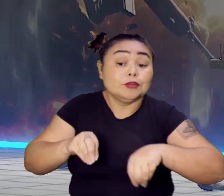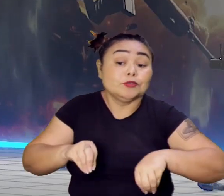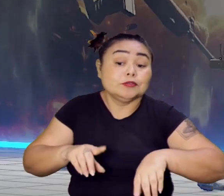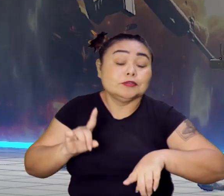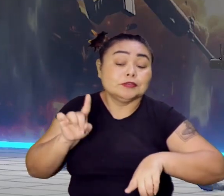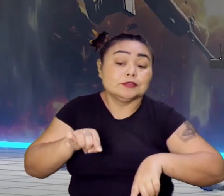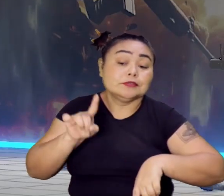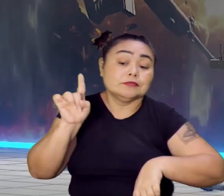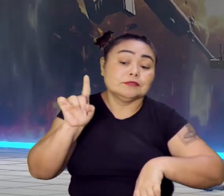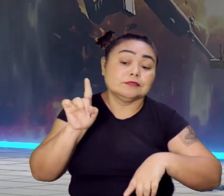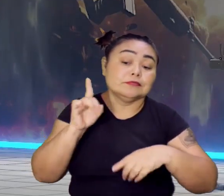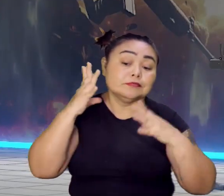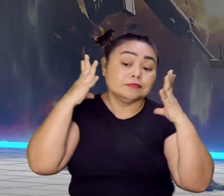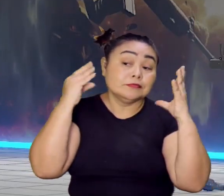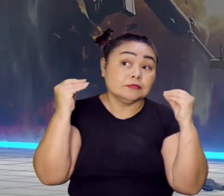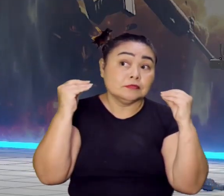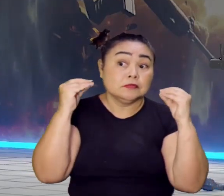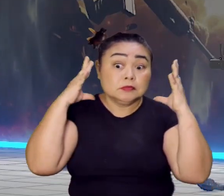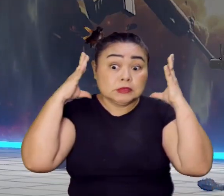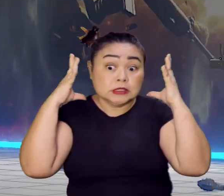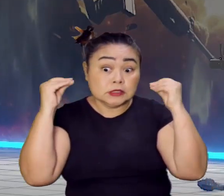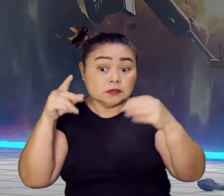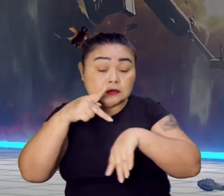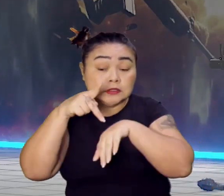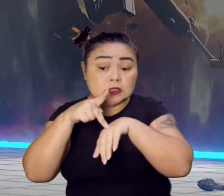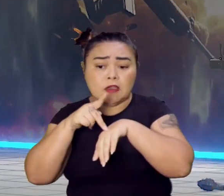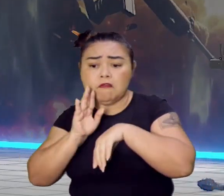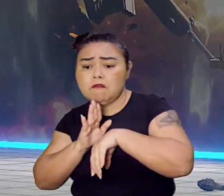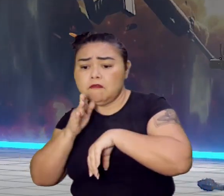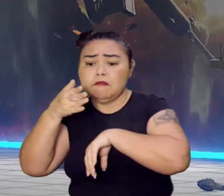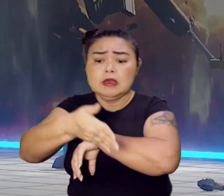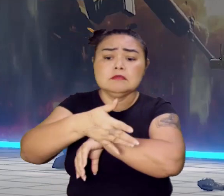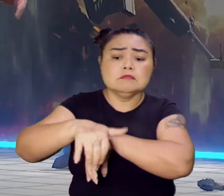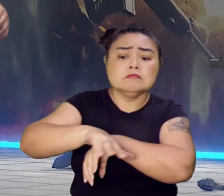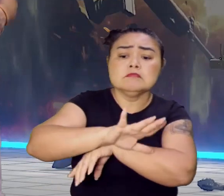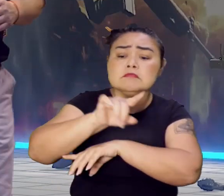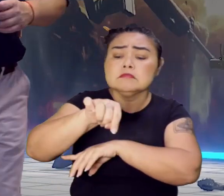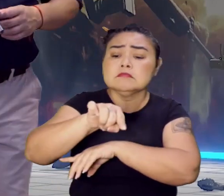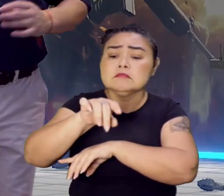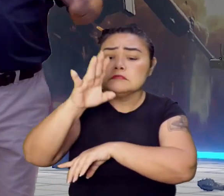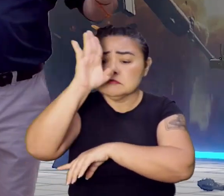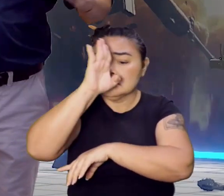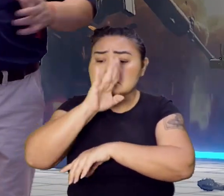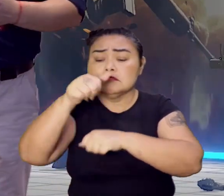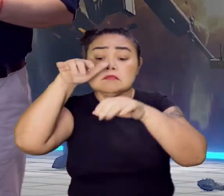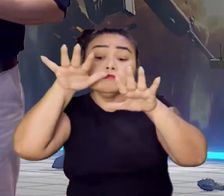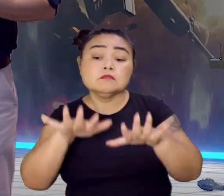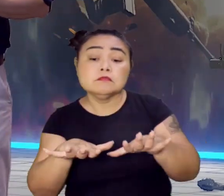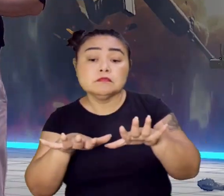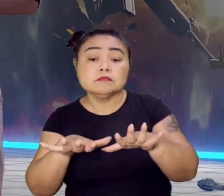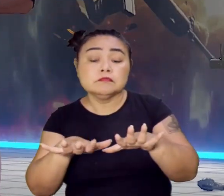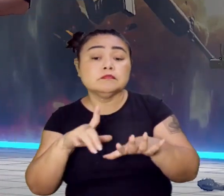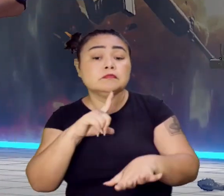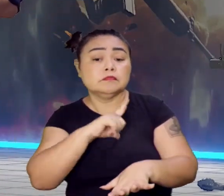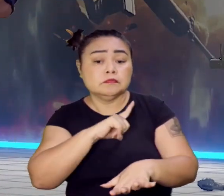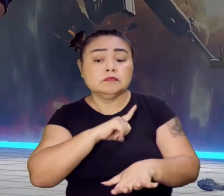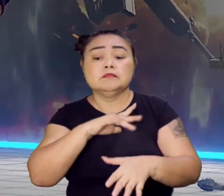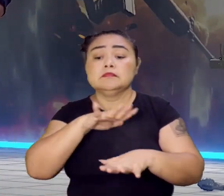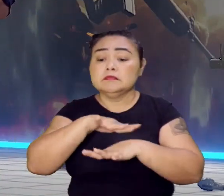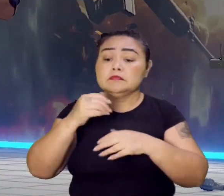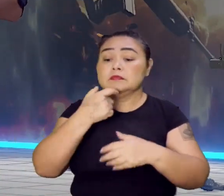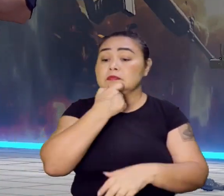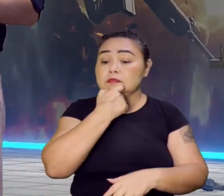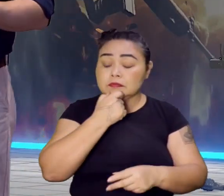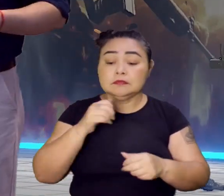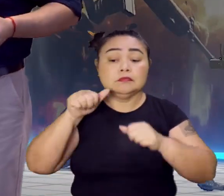Os holandeses, então, vão de represália e invadem o Brasil. Tomam conta do Brasil. E olha que nós tivemos a invasão inglesa, nós